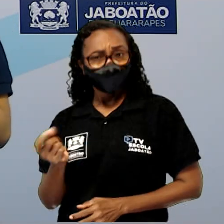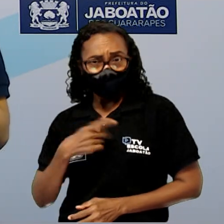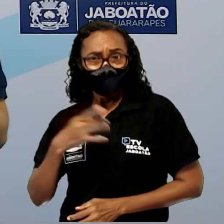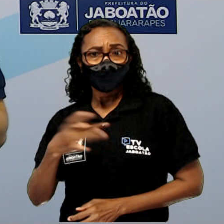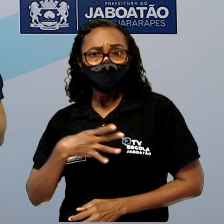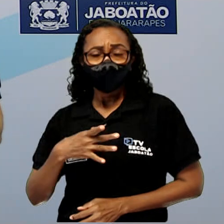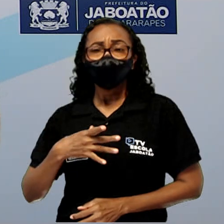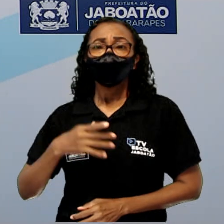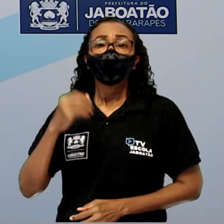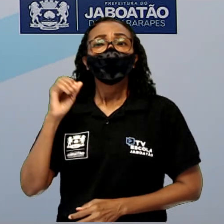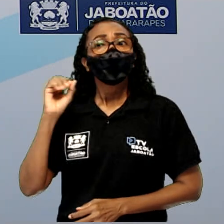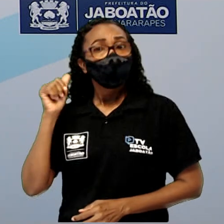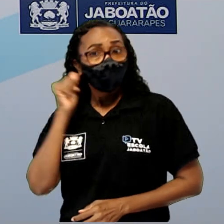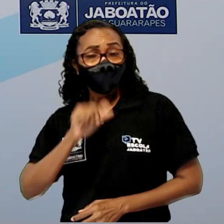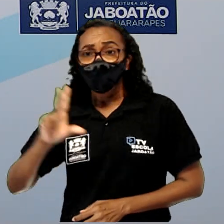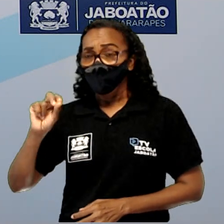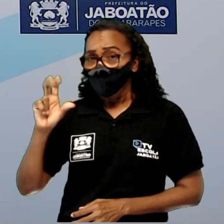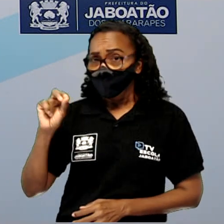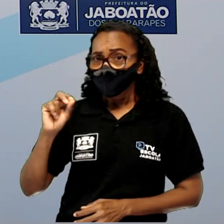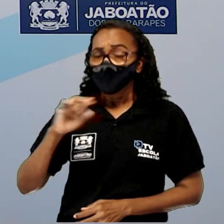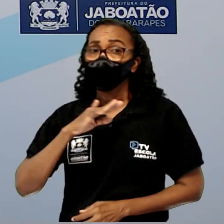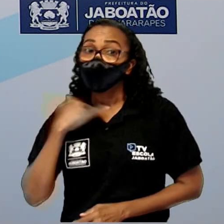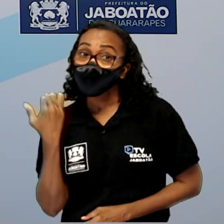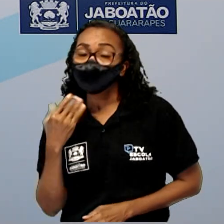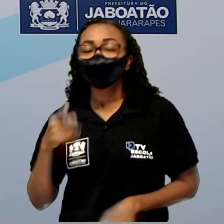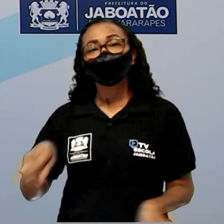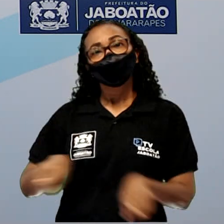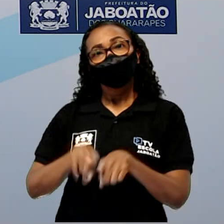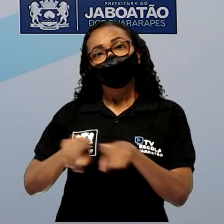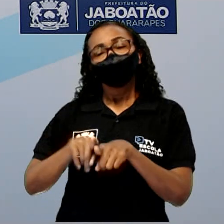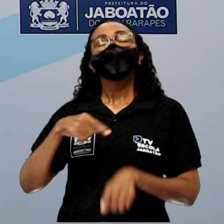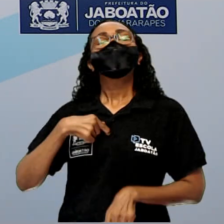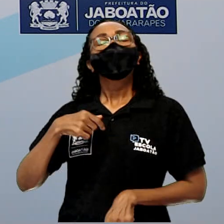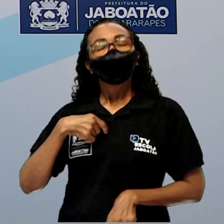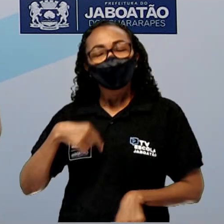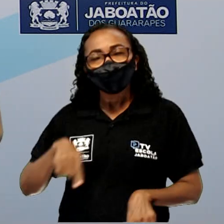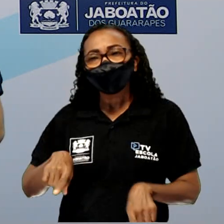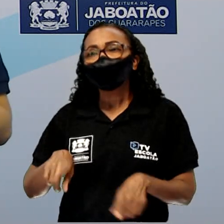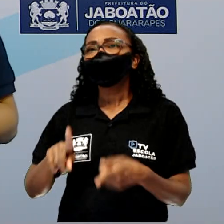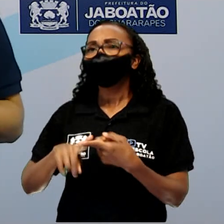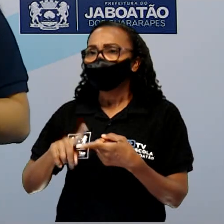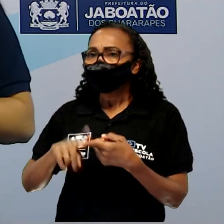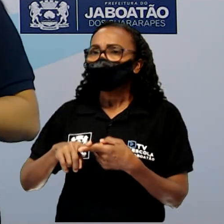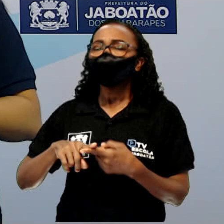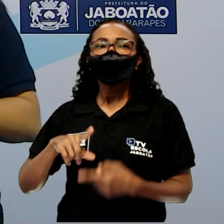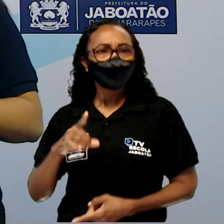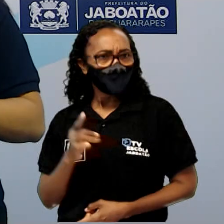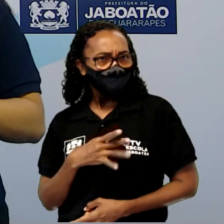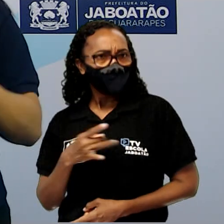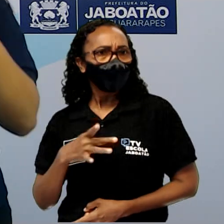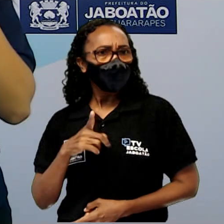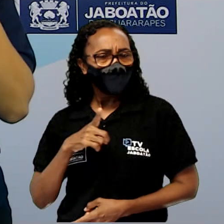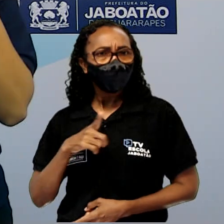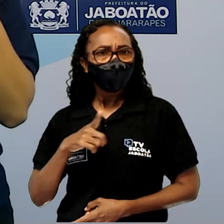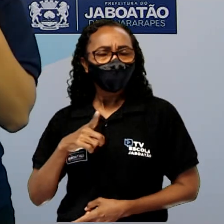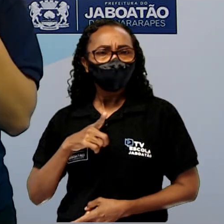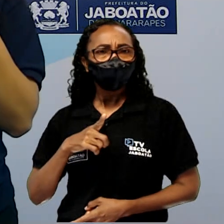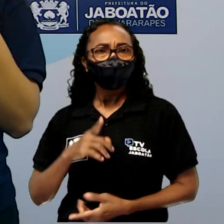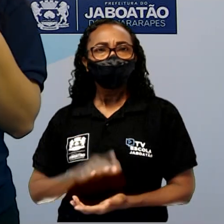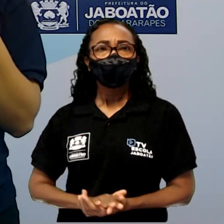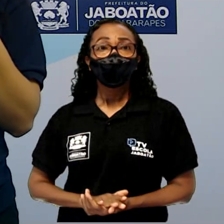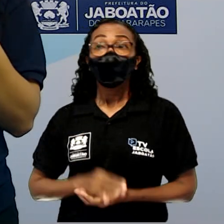dela partisse, morresse. E eu também tinha medo da minha avó, de perder a minha avó, de certa maneira. Então, veja